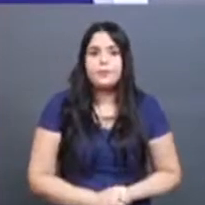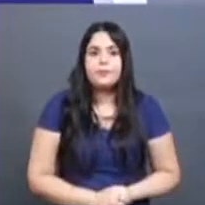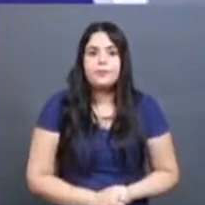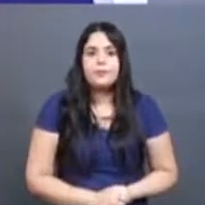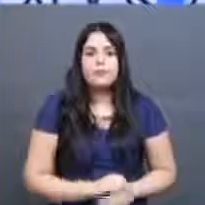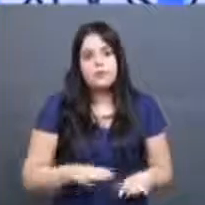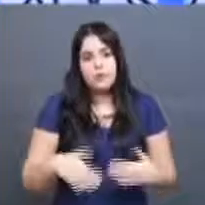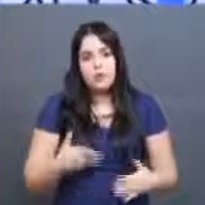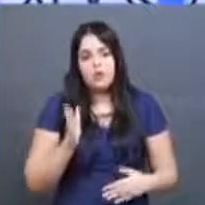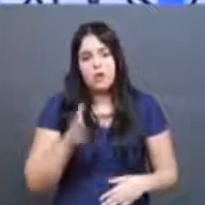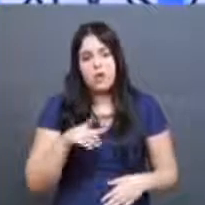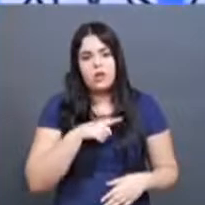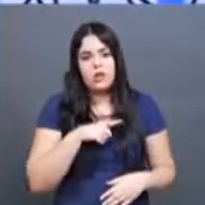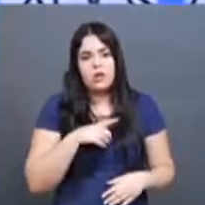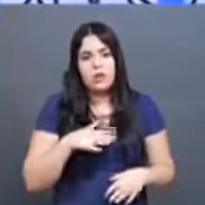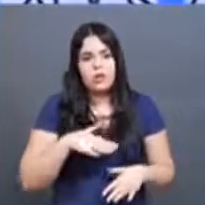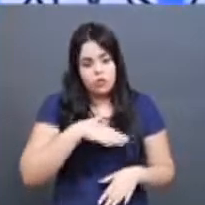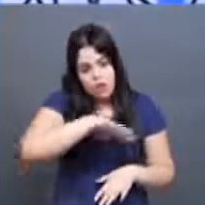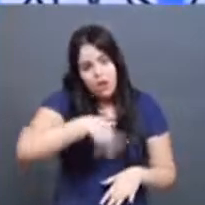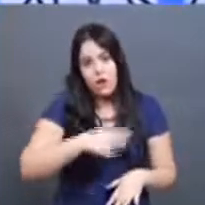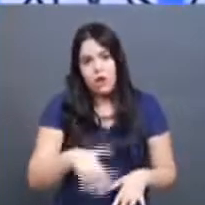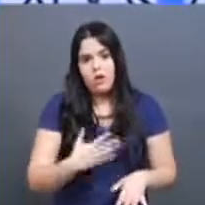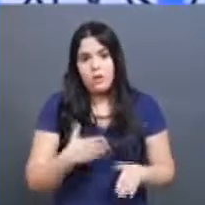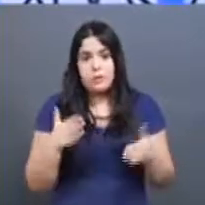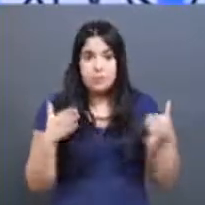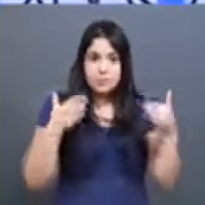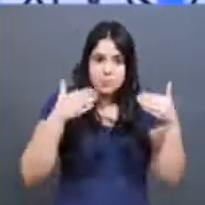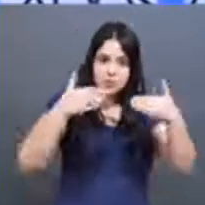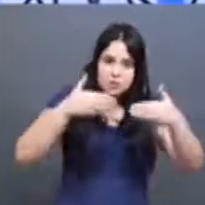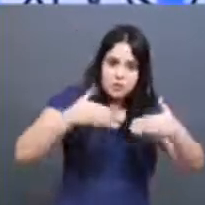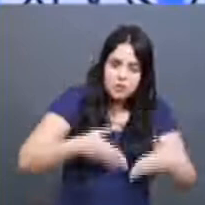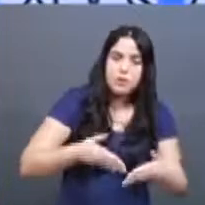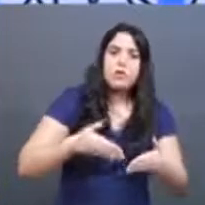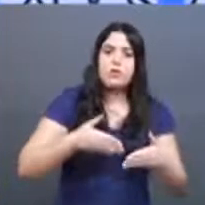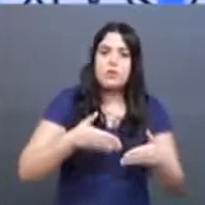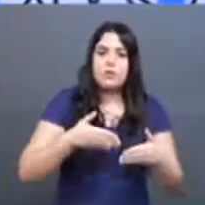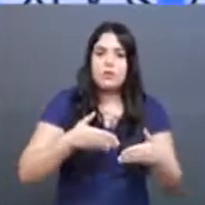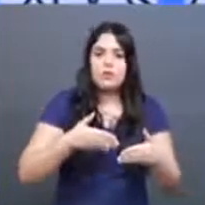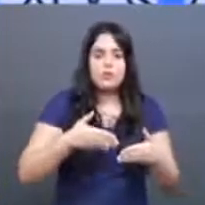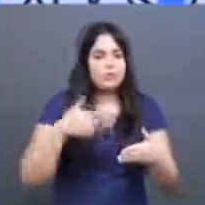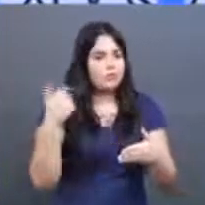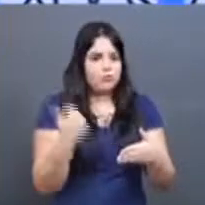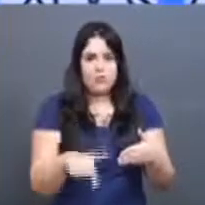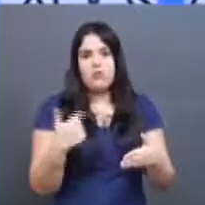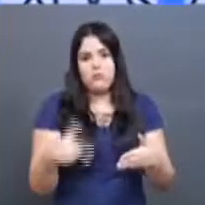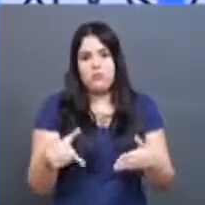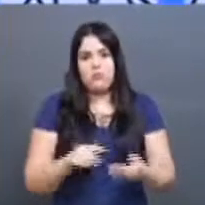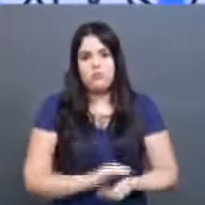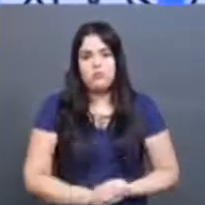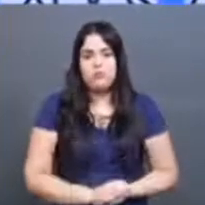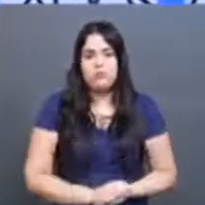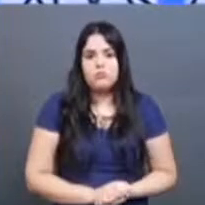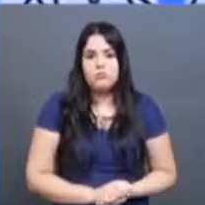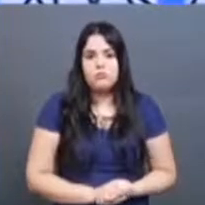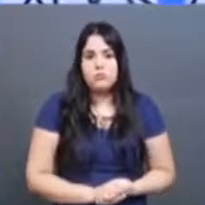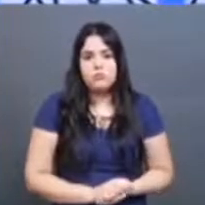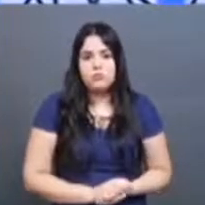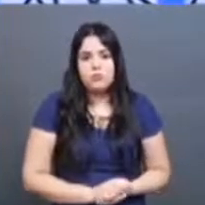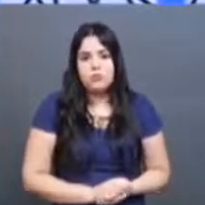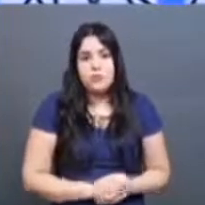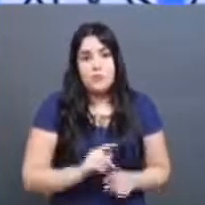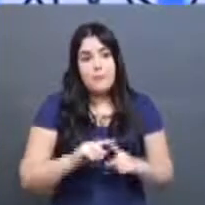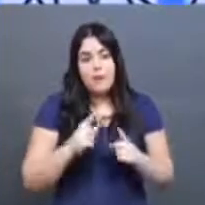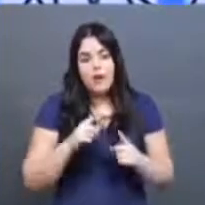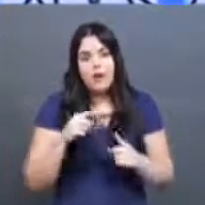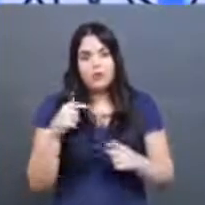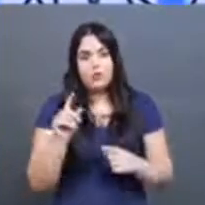tipifica isso de forma geral. Específico, um crime específico, nós ainda não temos na nossa legislação. Mas isso não quer